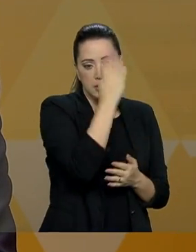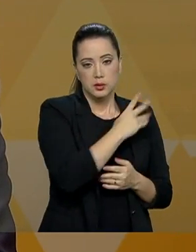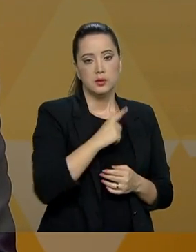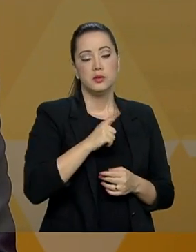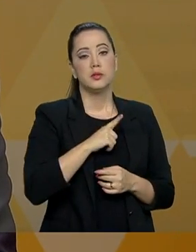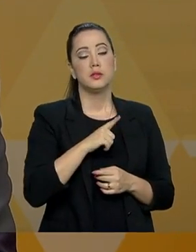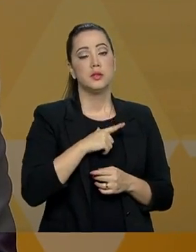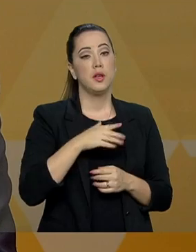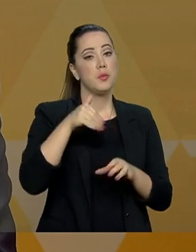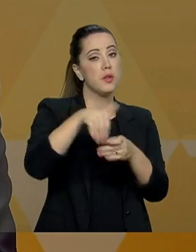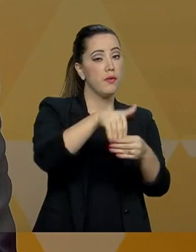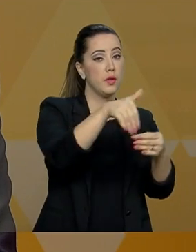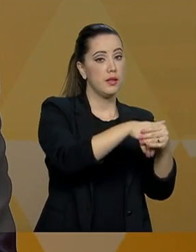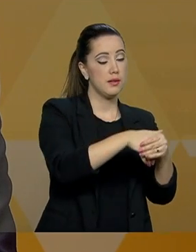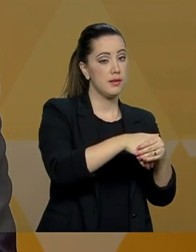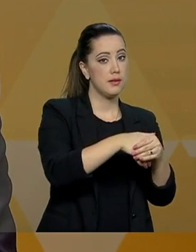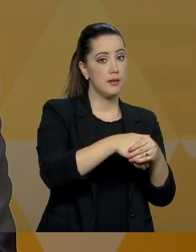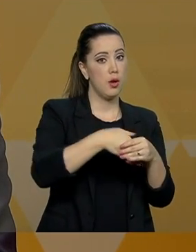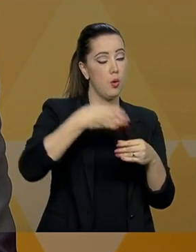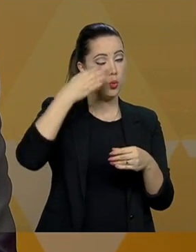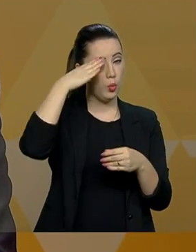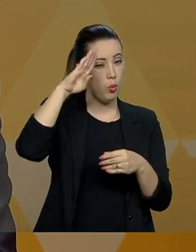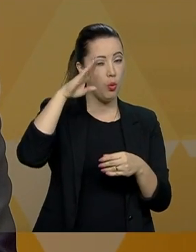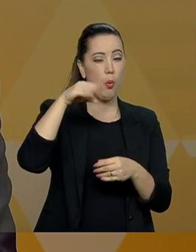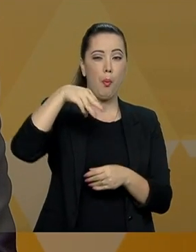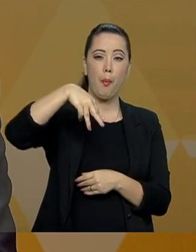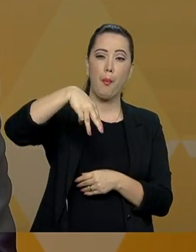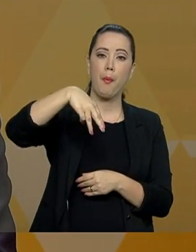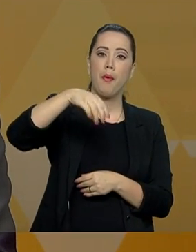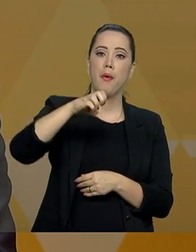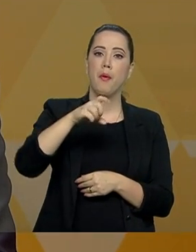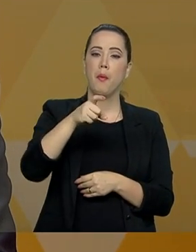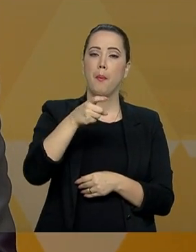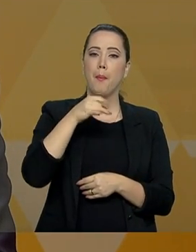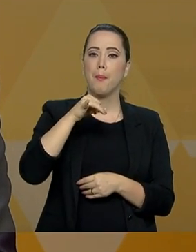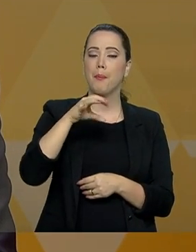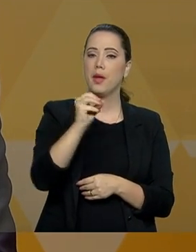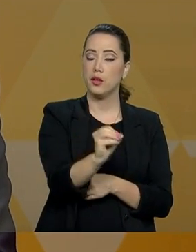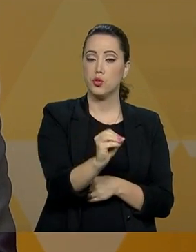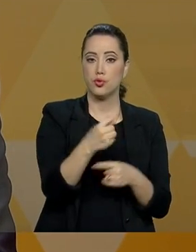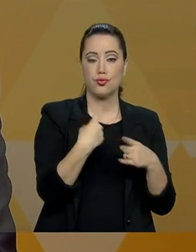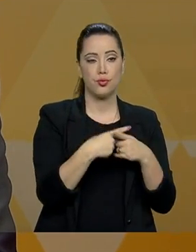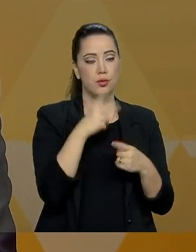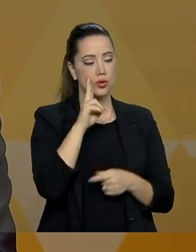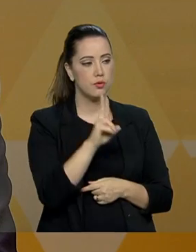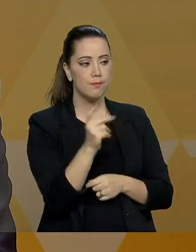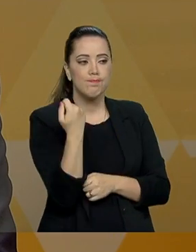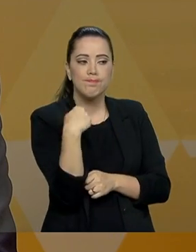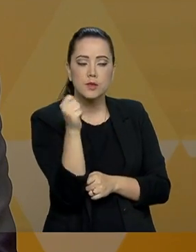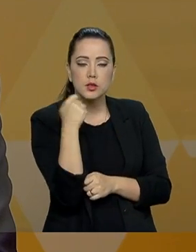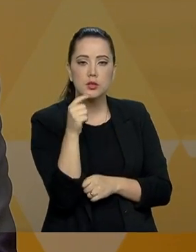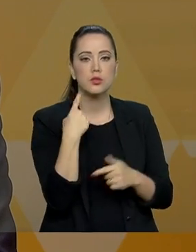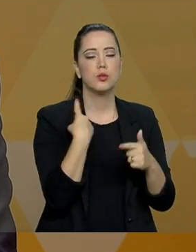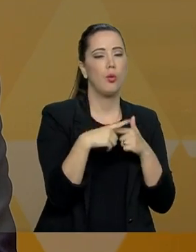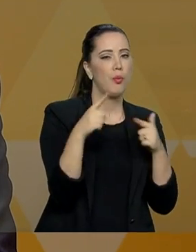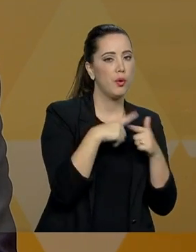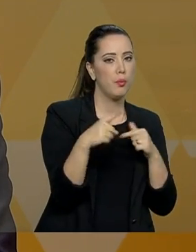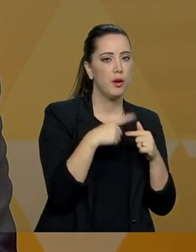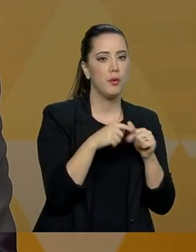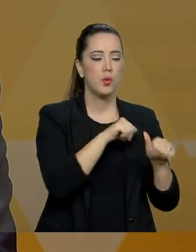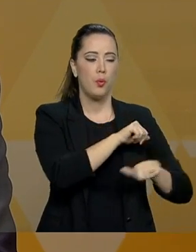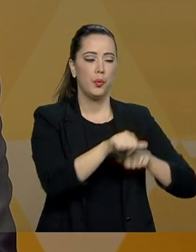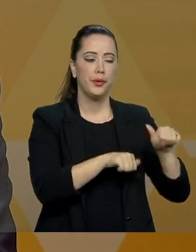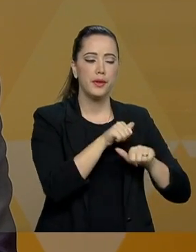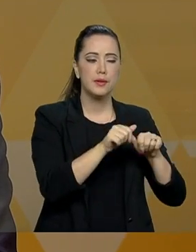Nós estamos vendo as dificuldades que a Argentina está tendo lá com o Macri, para as reformas graduais que foram implantadas. Por isso, nós fizemos